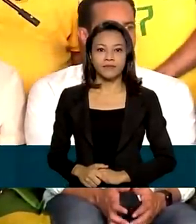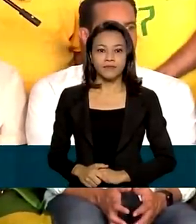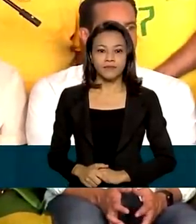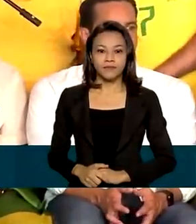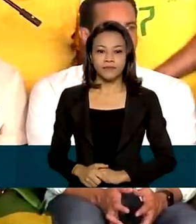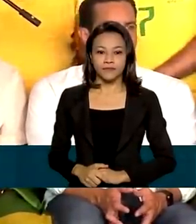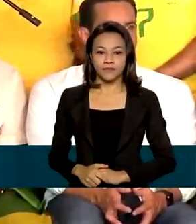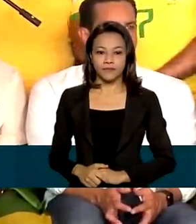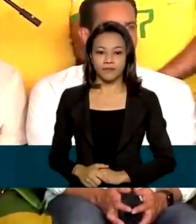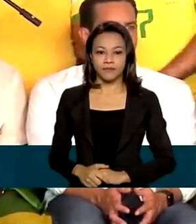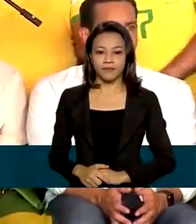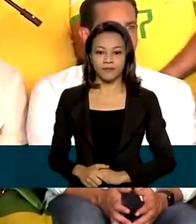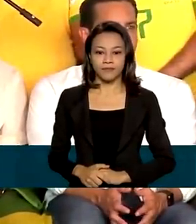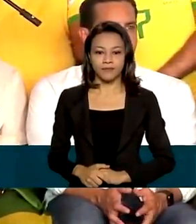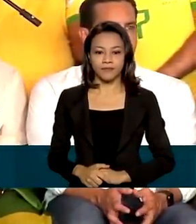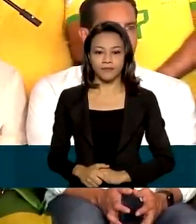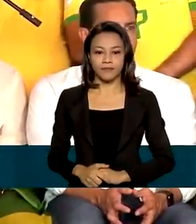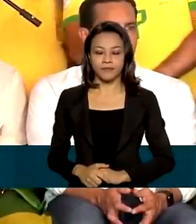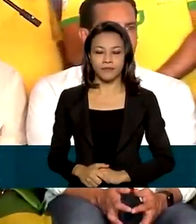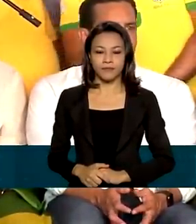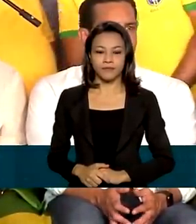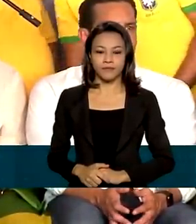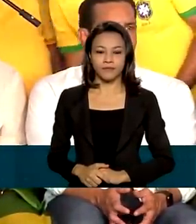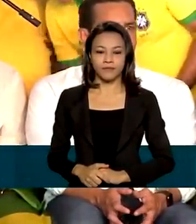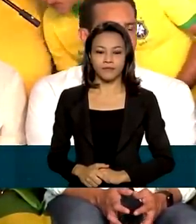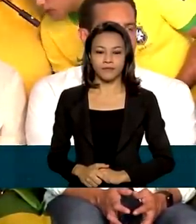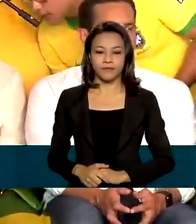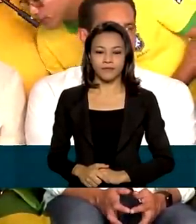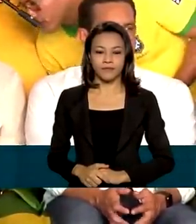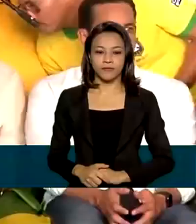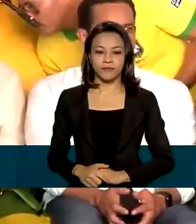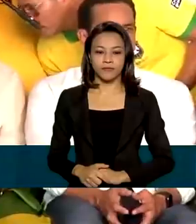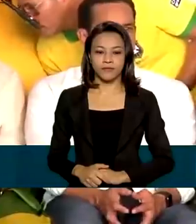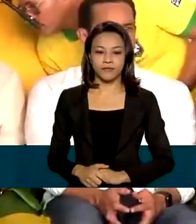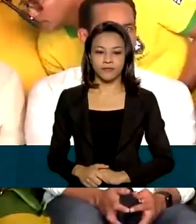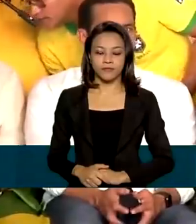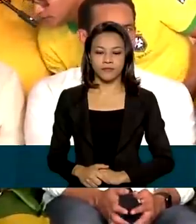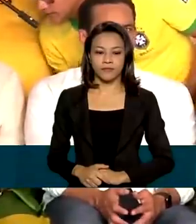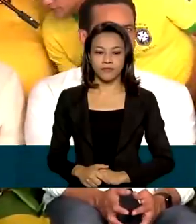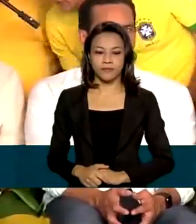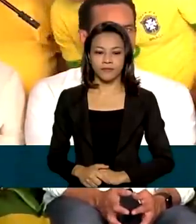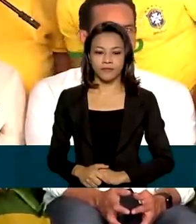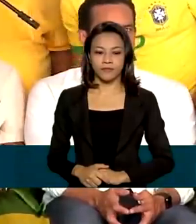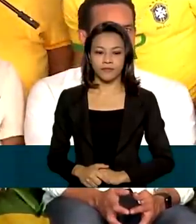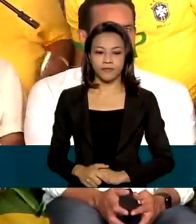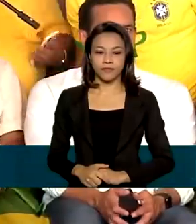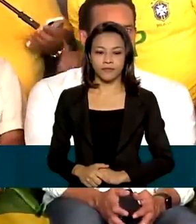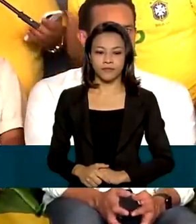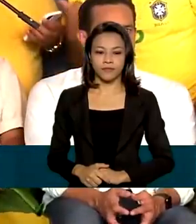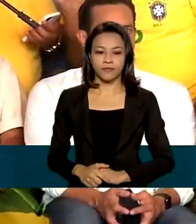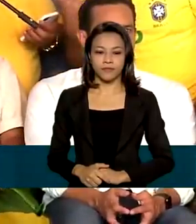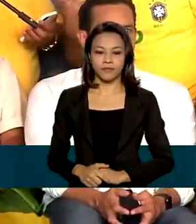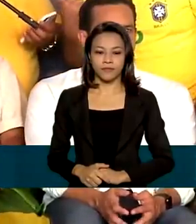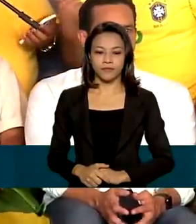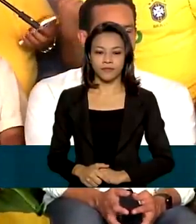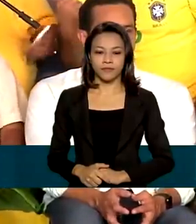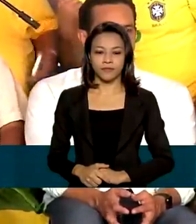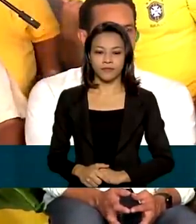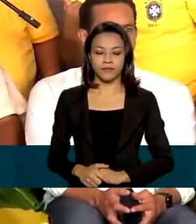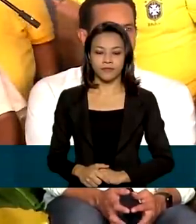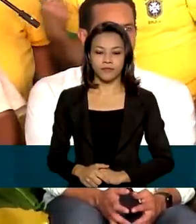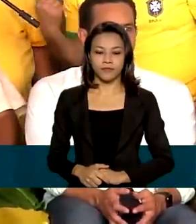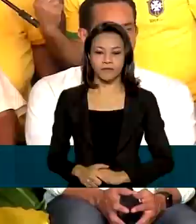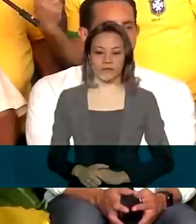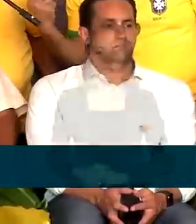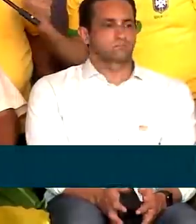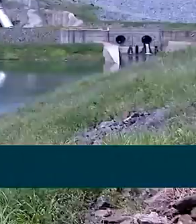concluído totalmente a transposição do São Francisco para o bem de vocês e para a tranquilidade